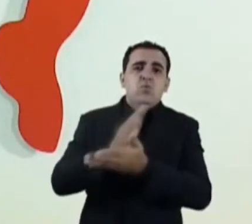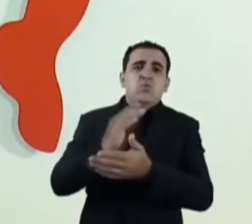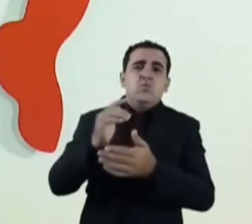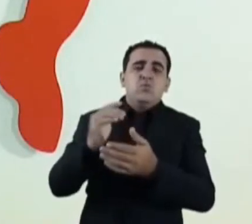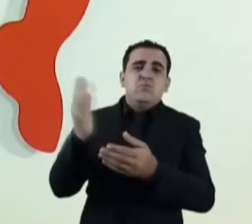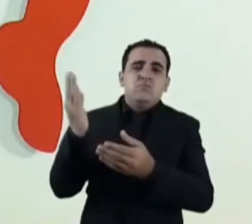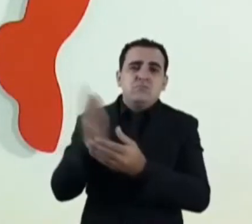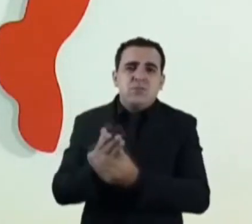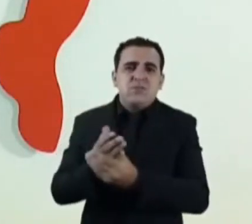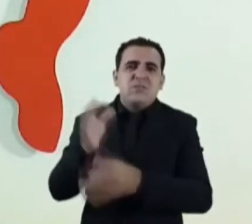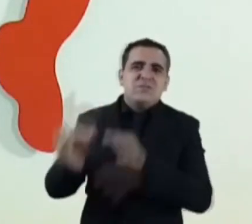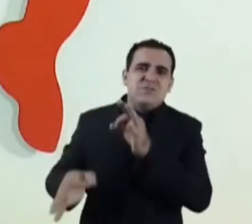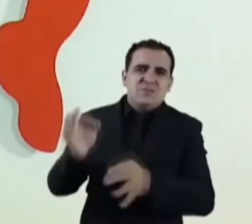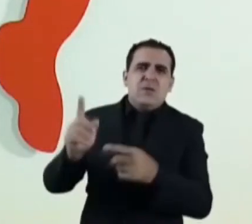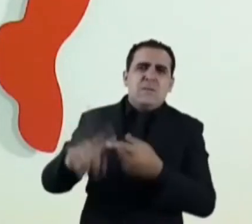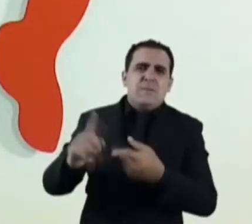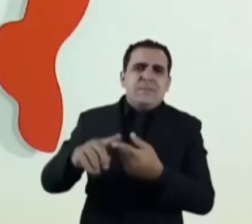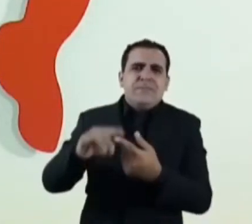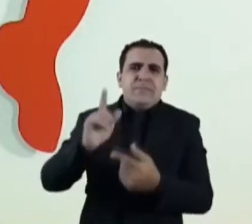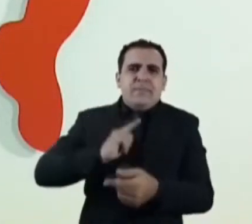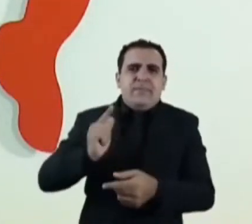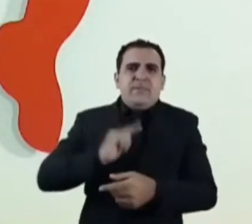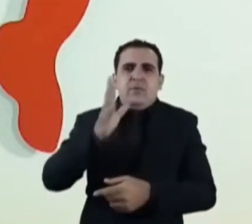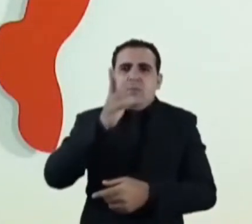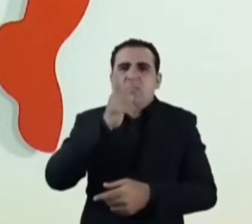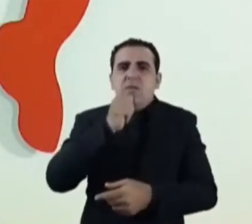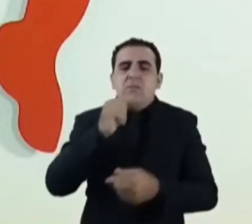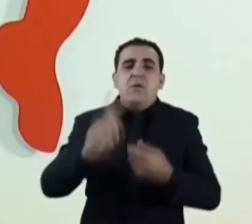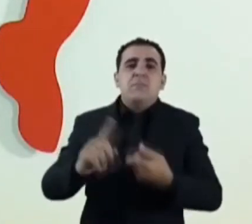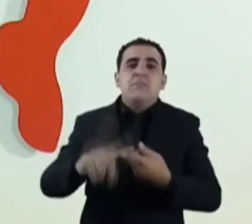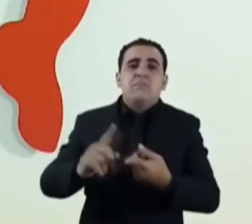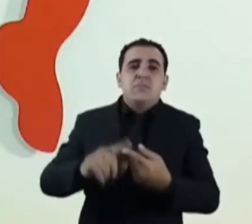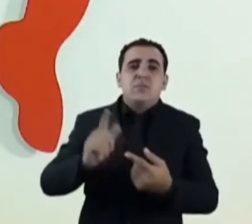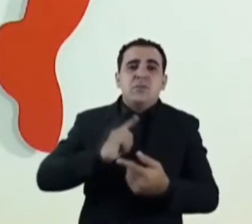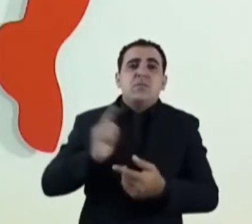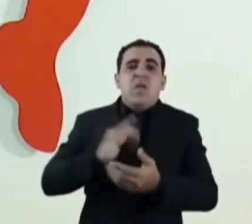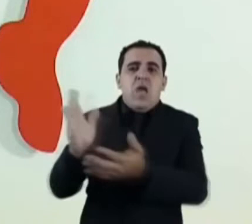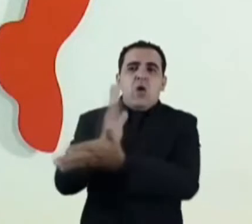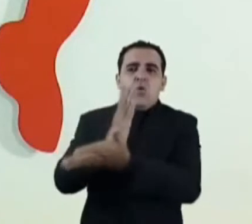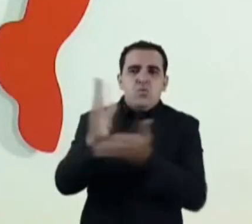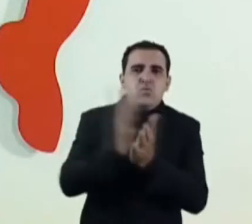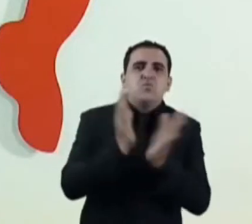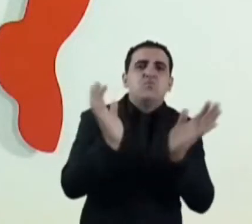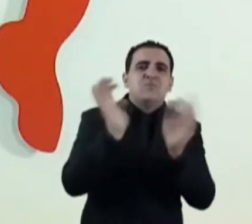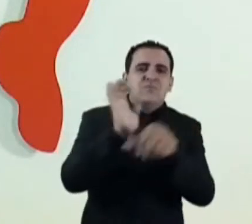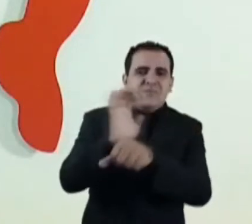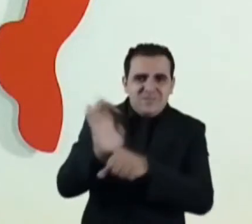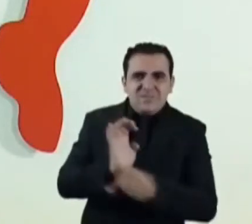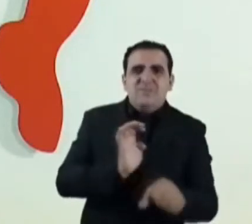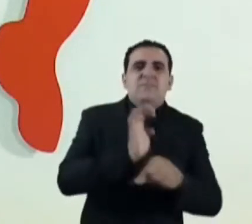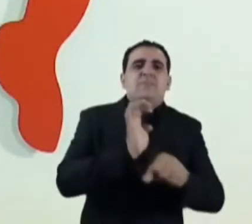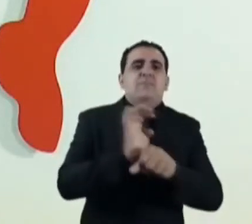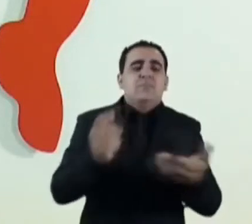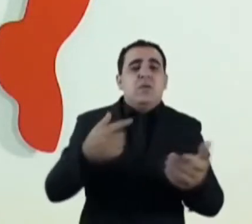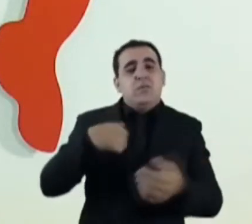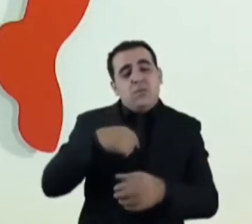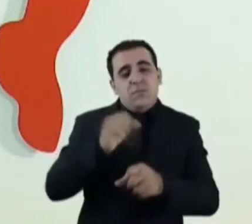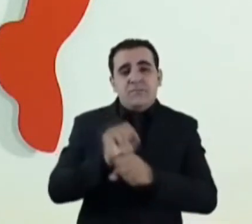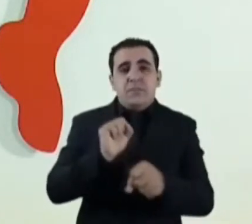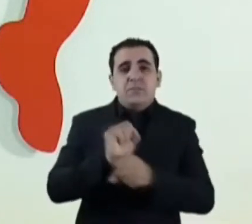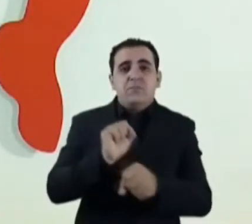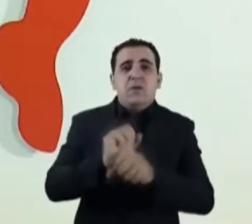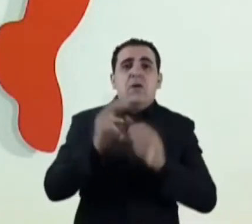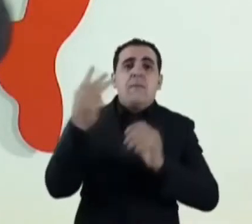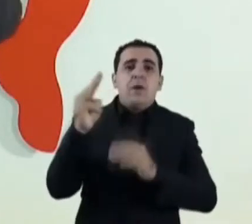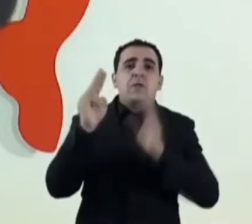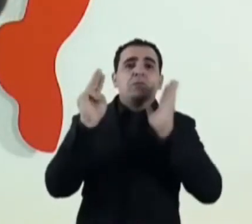Parece que havia uma demora em relação a algumas unidades federadas. nós estamos aguardando isto. O